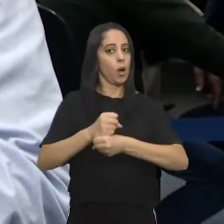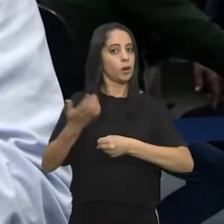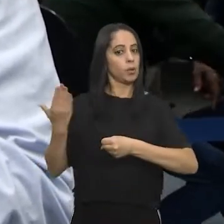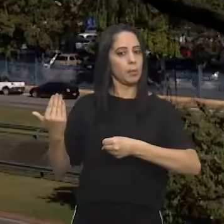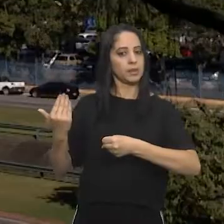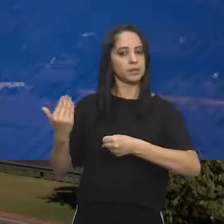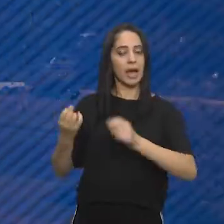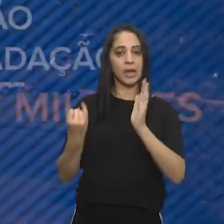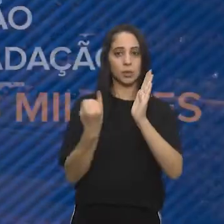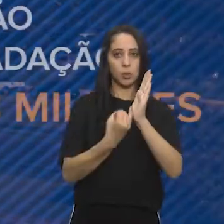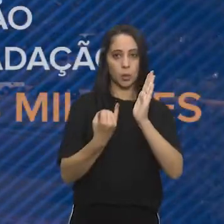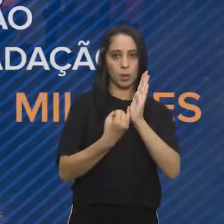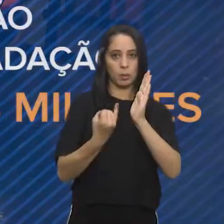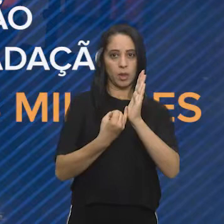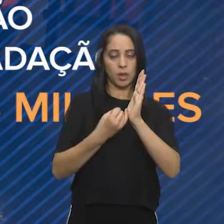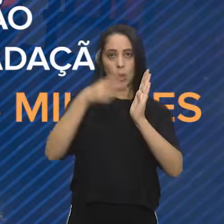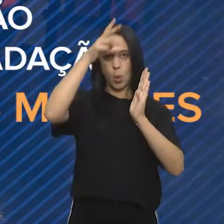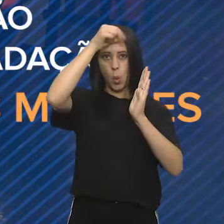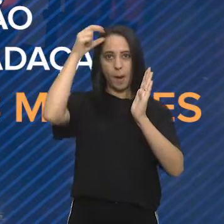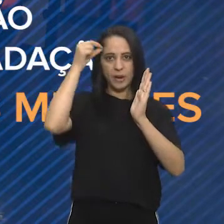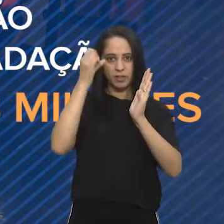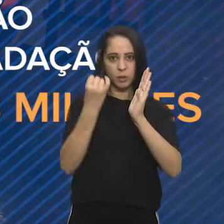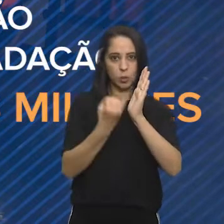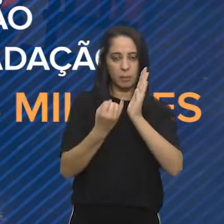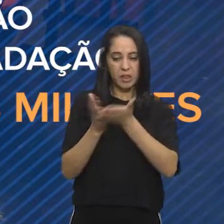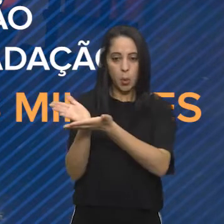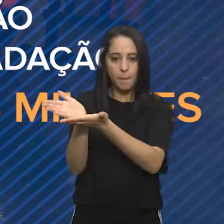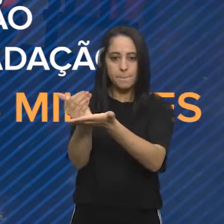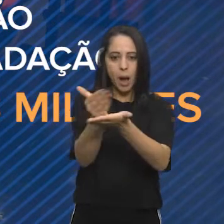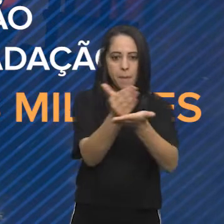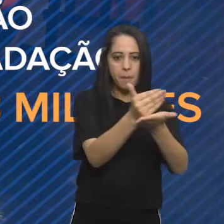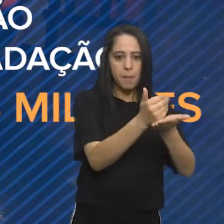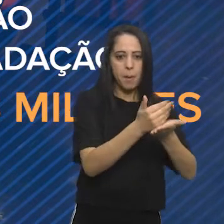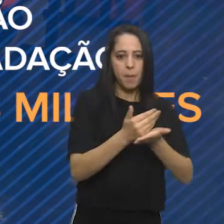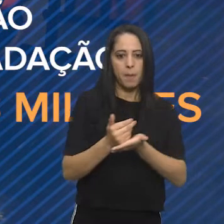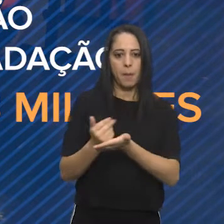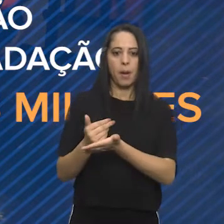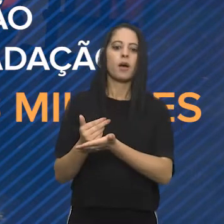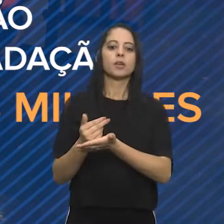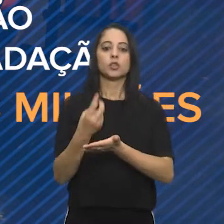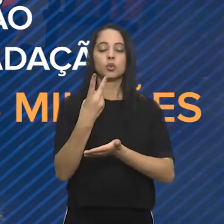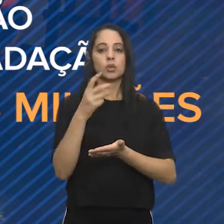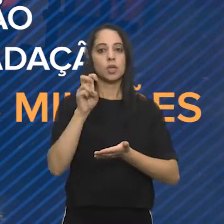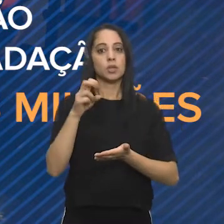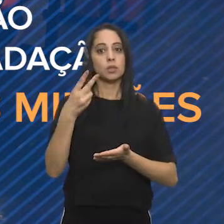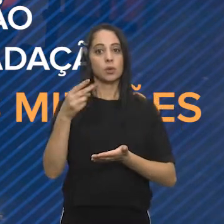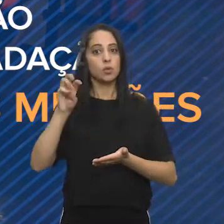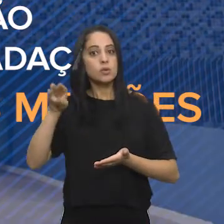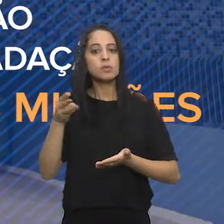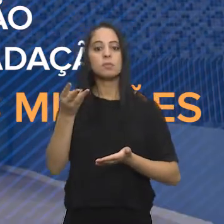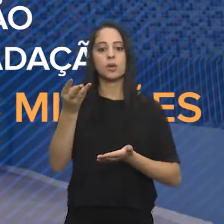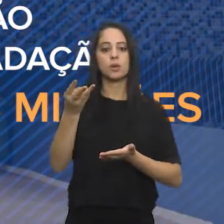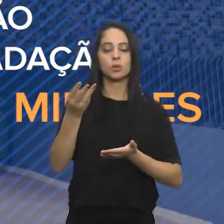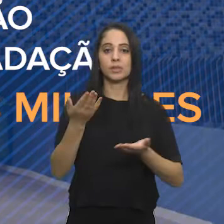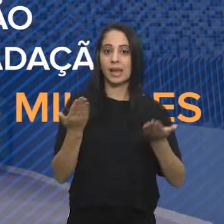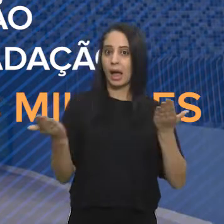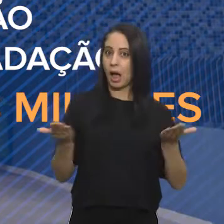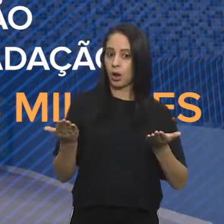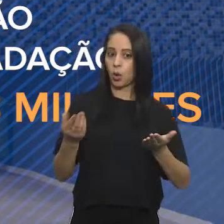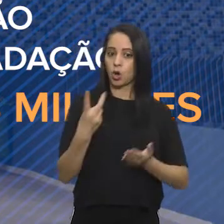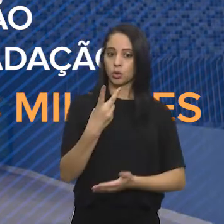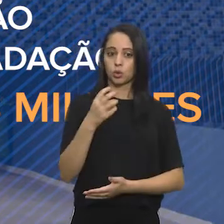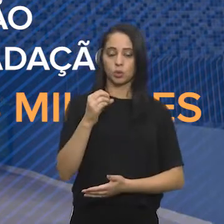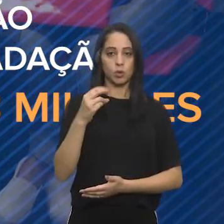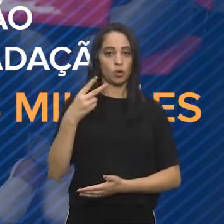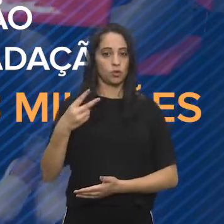legislação diz No ano passado, a Prefeitura arrecadou 252 milhões de reais com o IPTU A expectativa